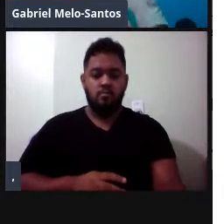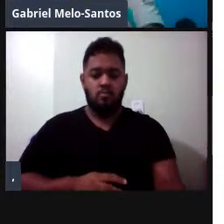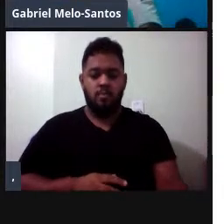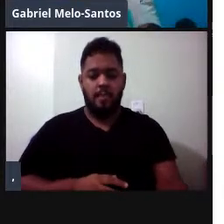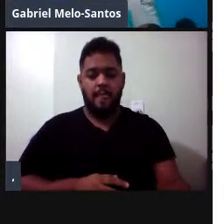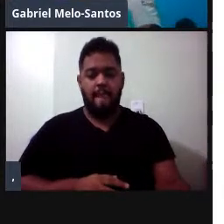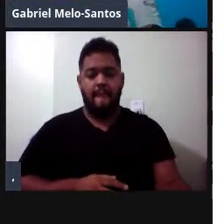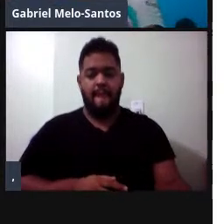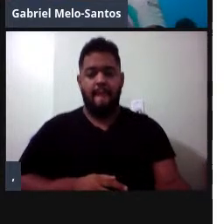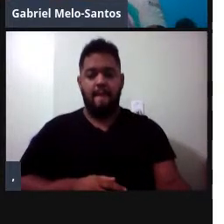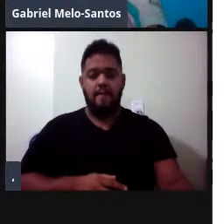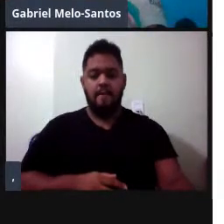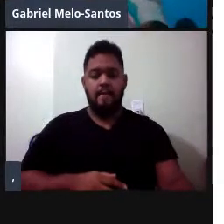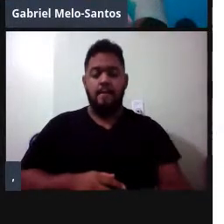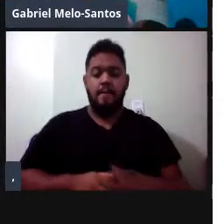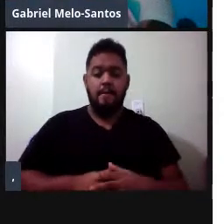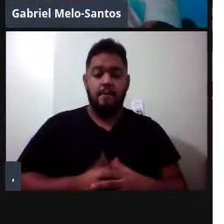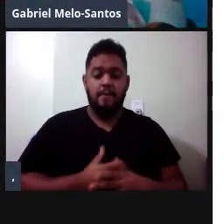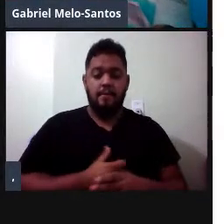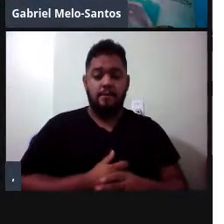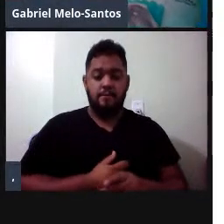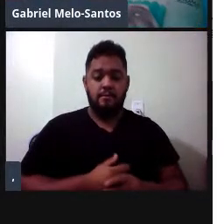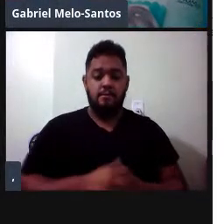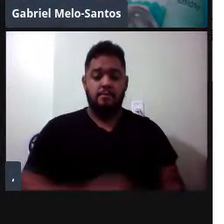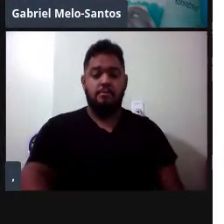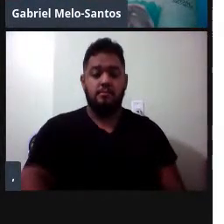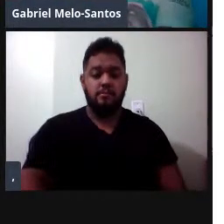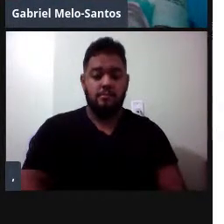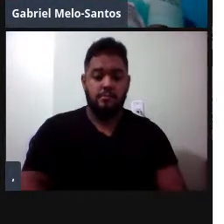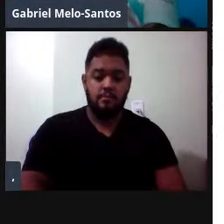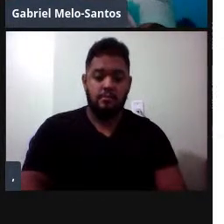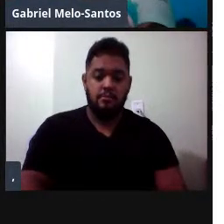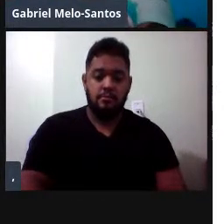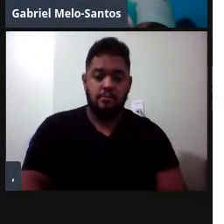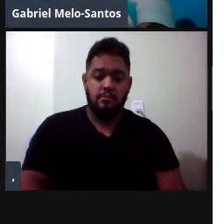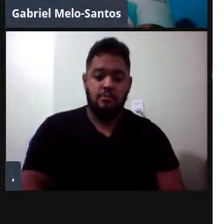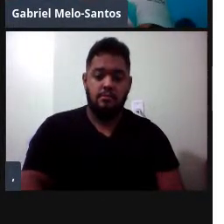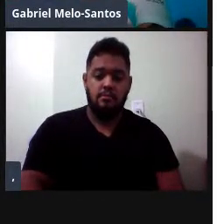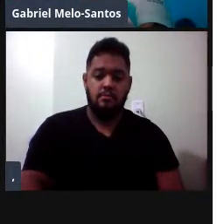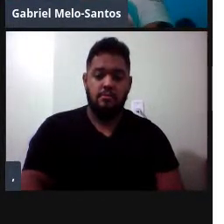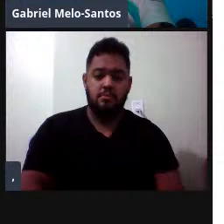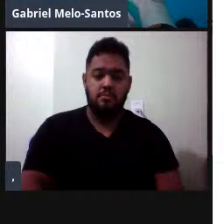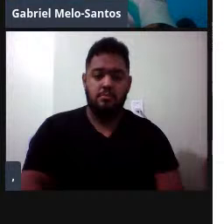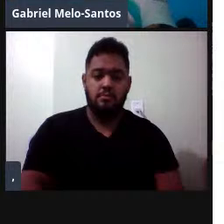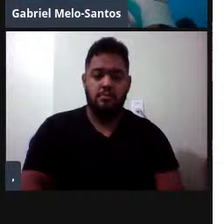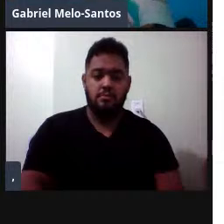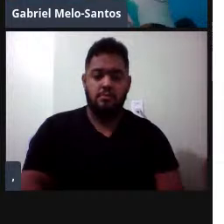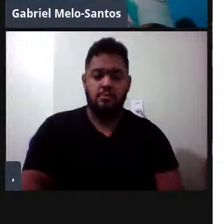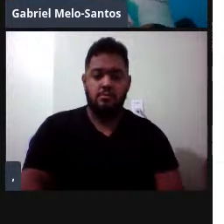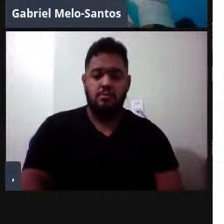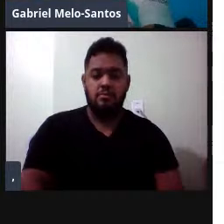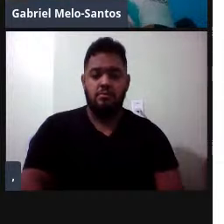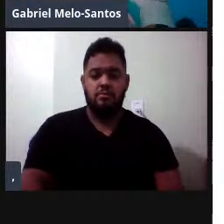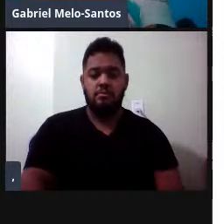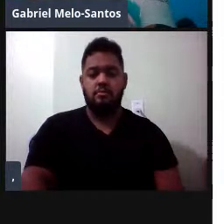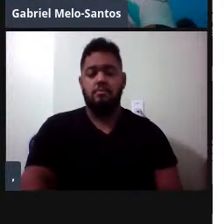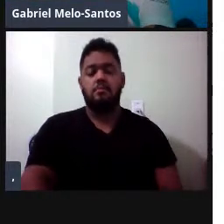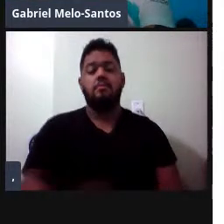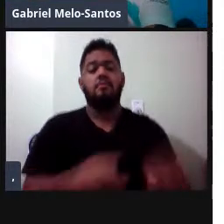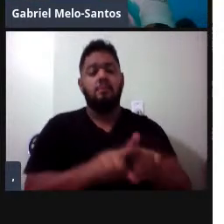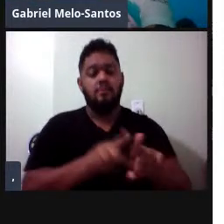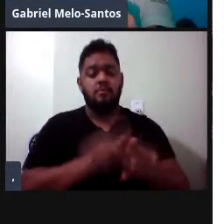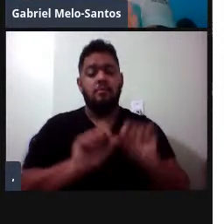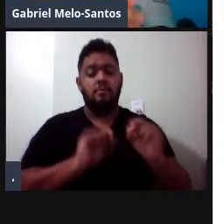falei antes lá com as orcas, também é presente em vários dos chamados de boto, são dois sons produzidos por duas